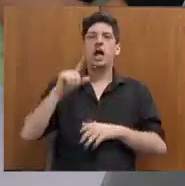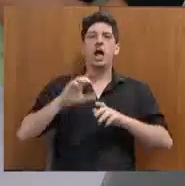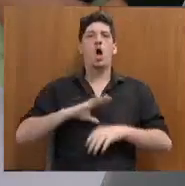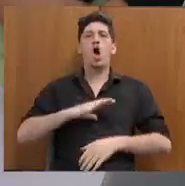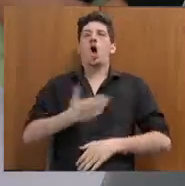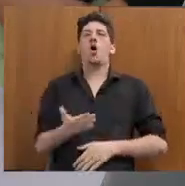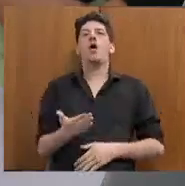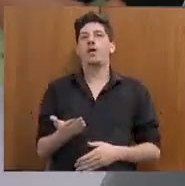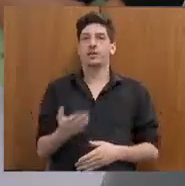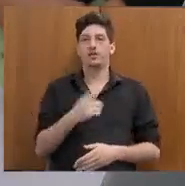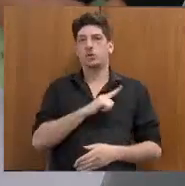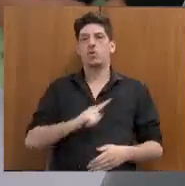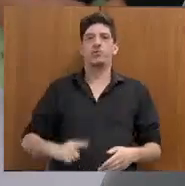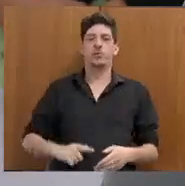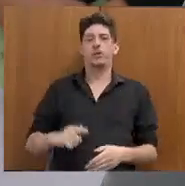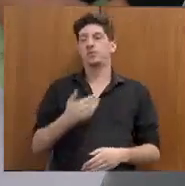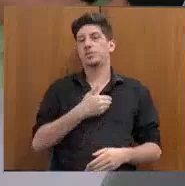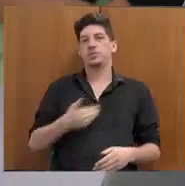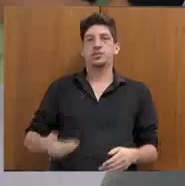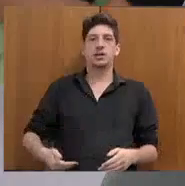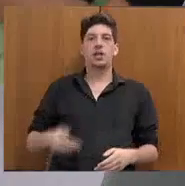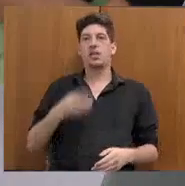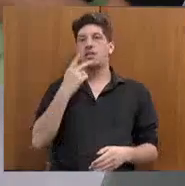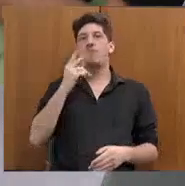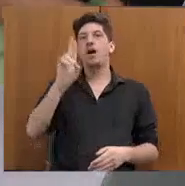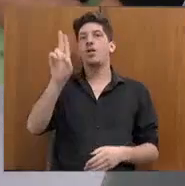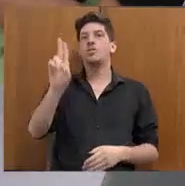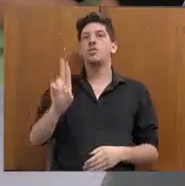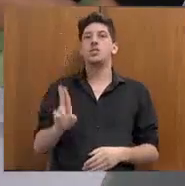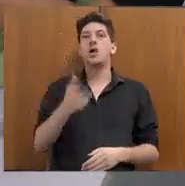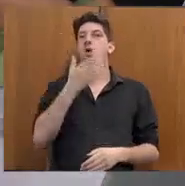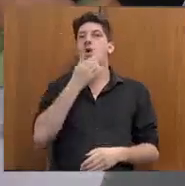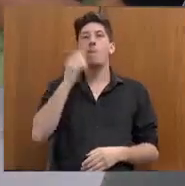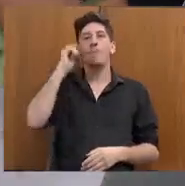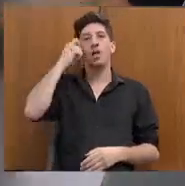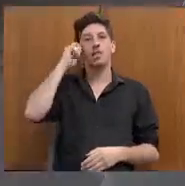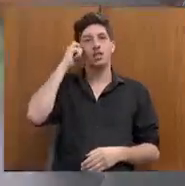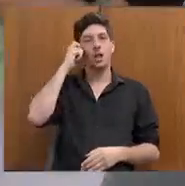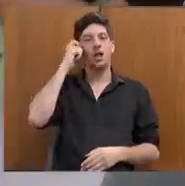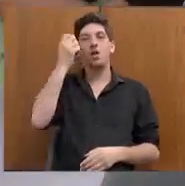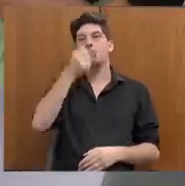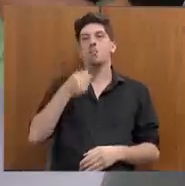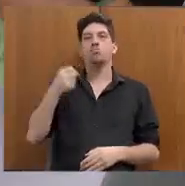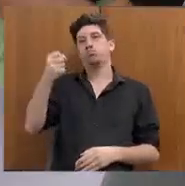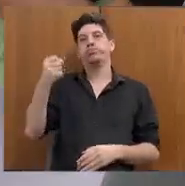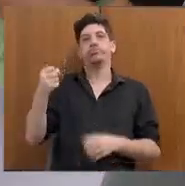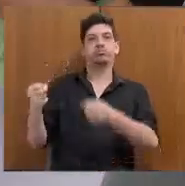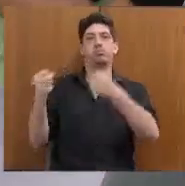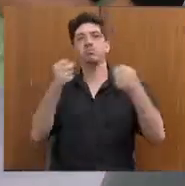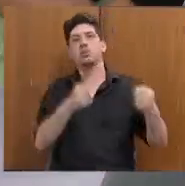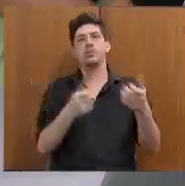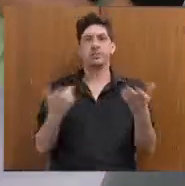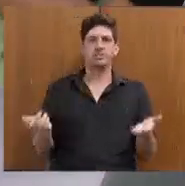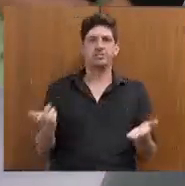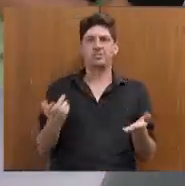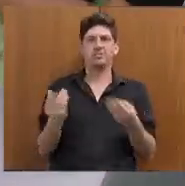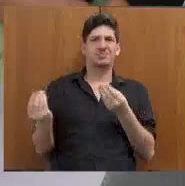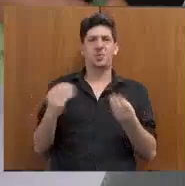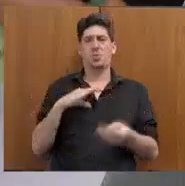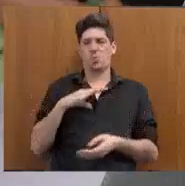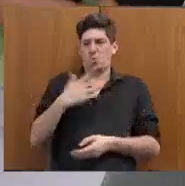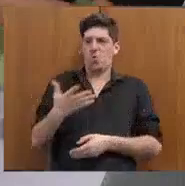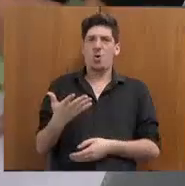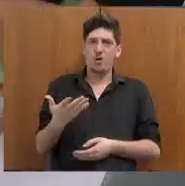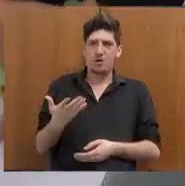o governador do Estado fazer nomeação de homens negros para cargos de comando. Por que é preciso coragem para